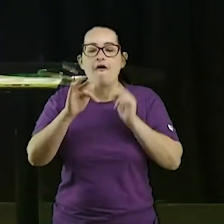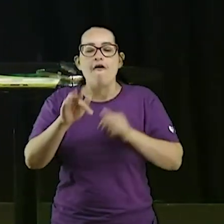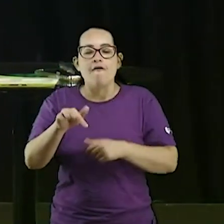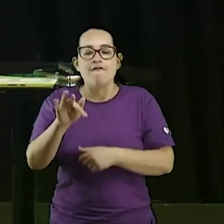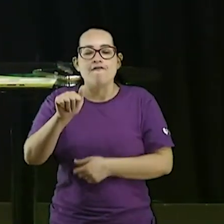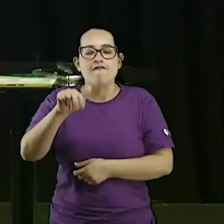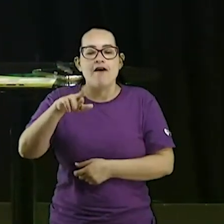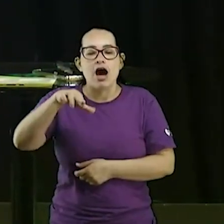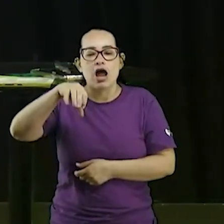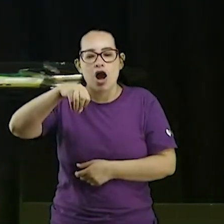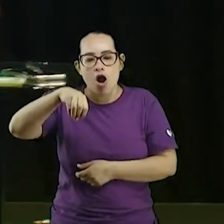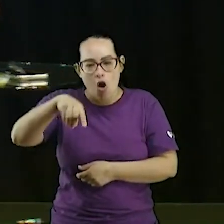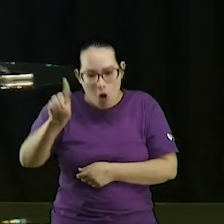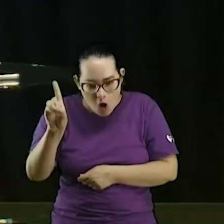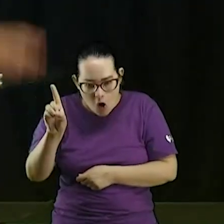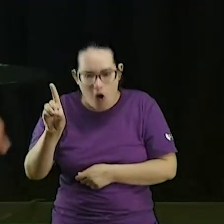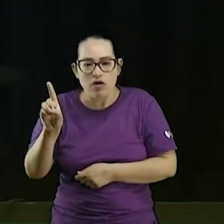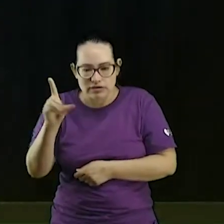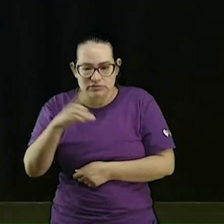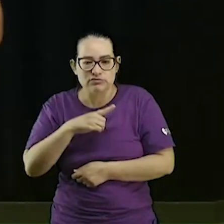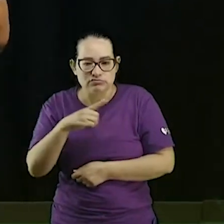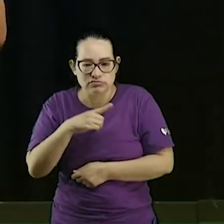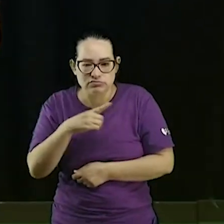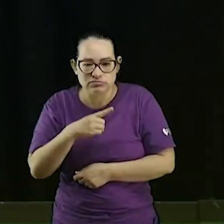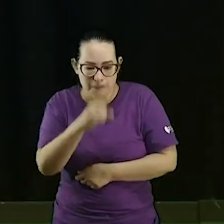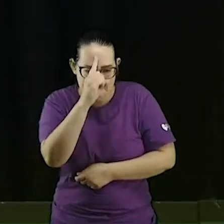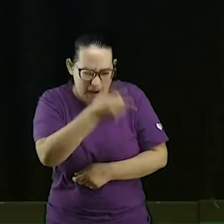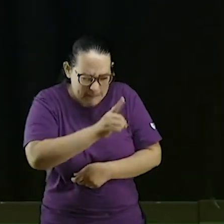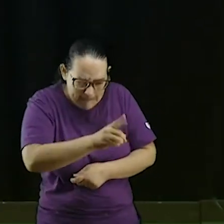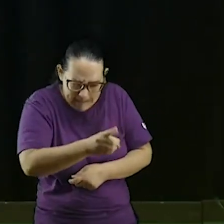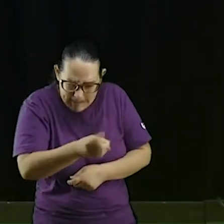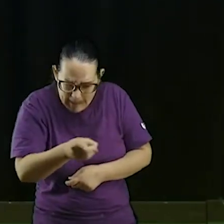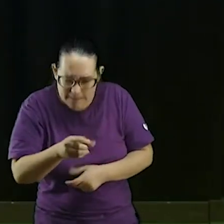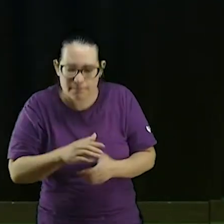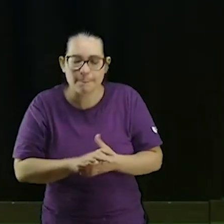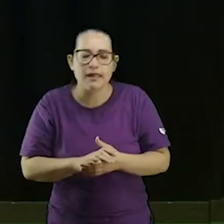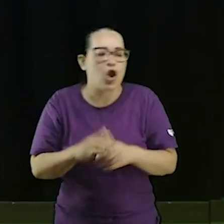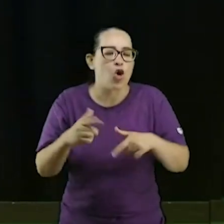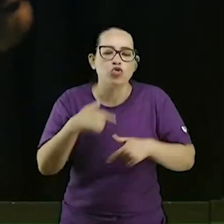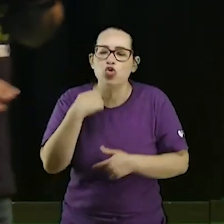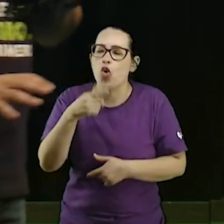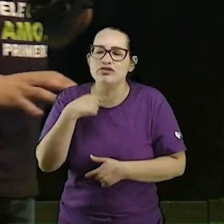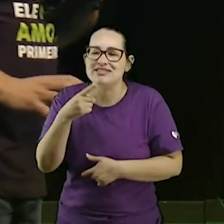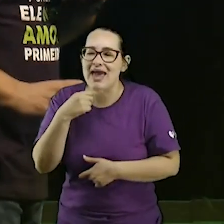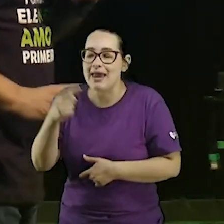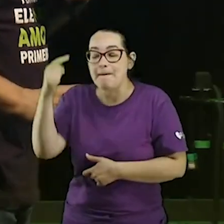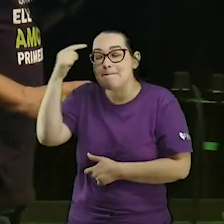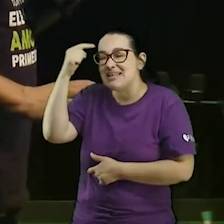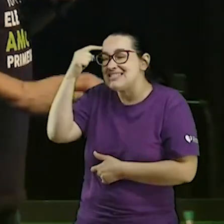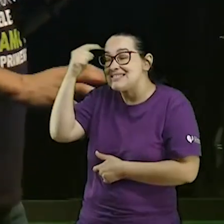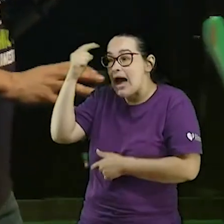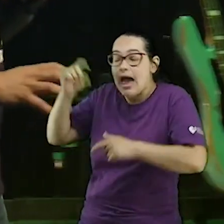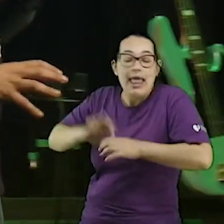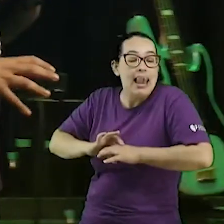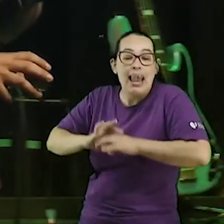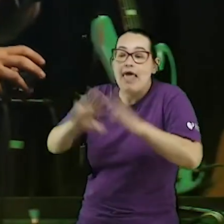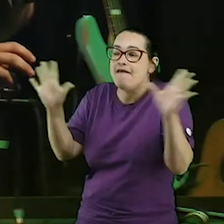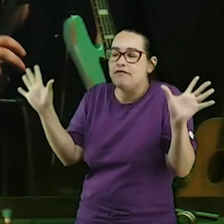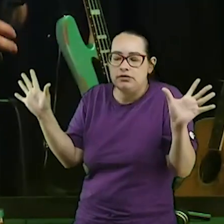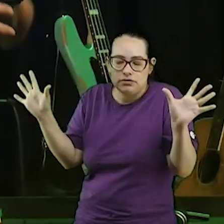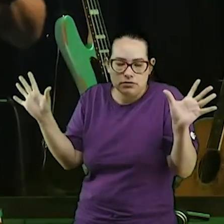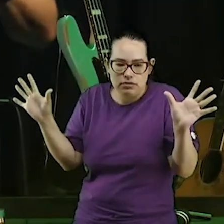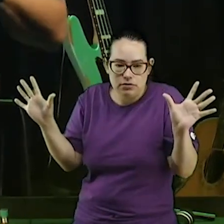para que você nem pense, olha, nem comece a pensar em querer ser livre. Então,